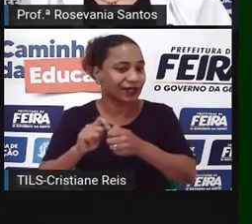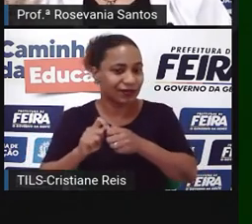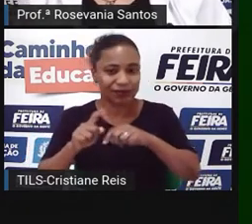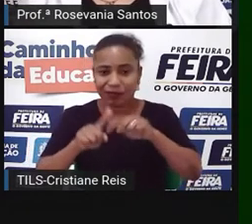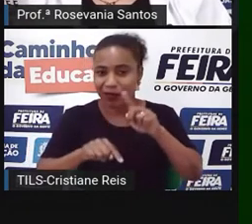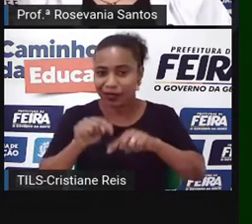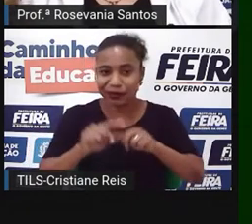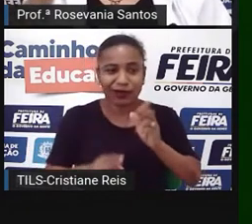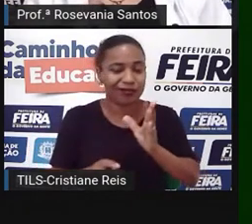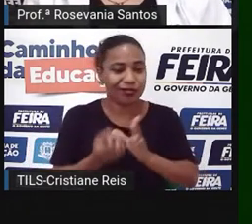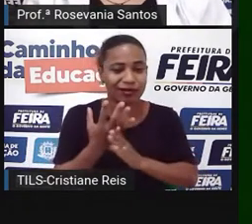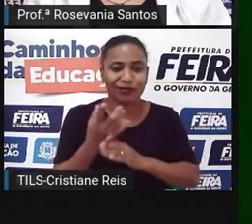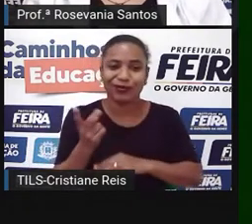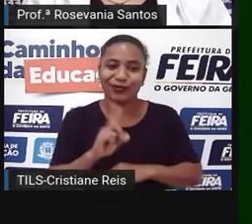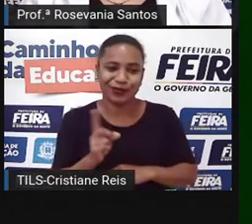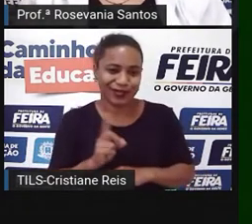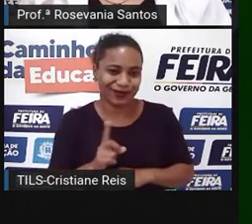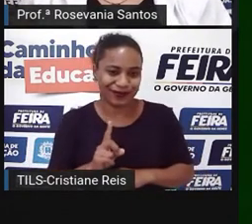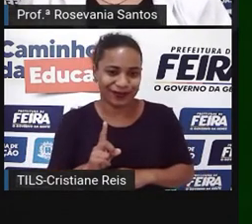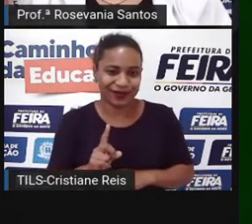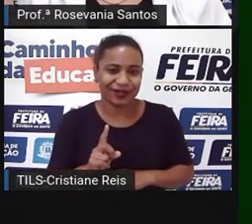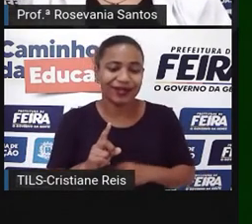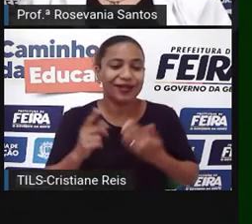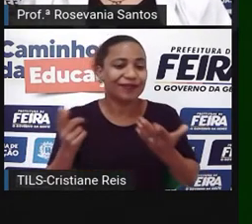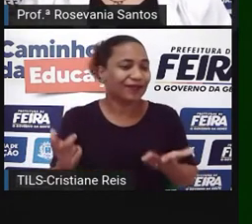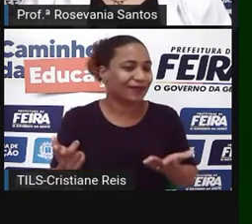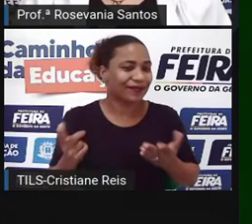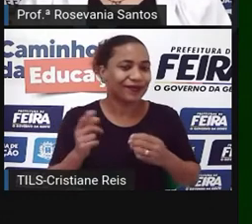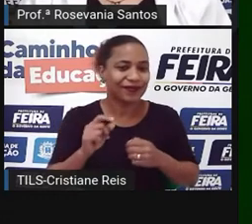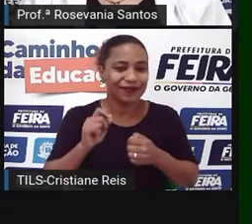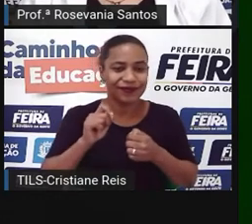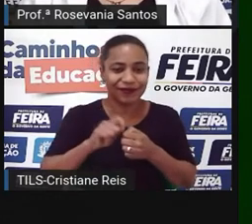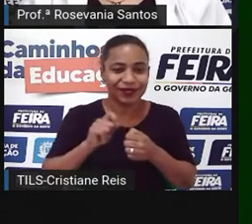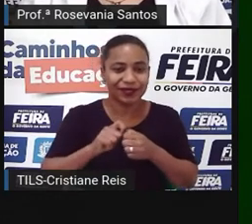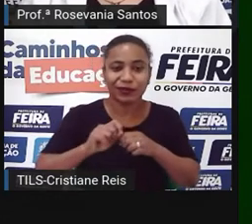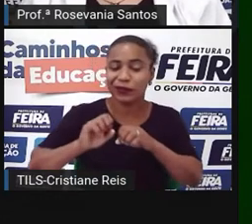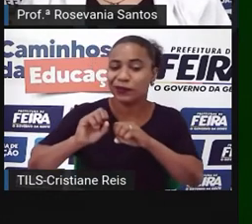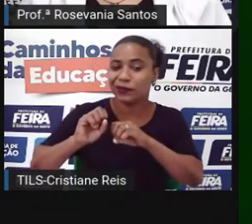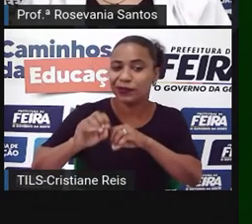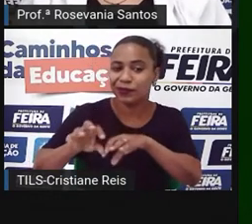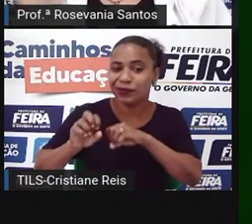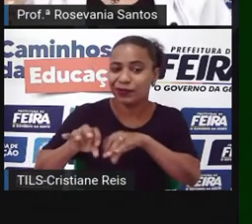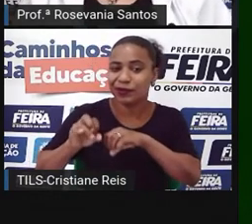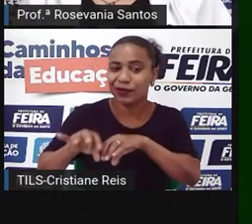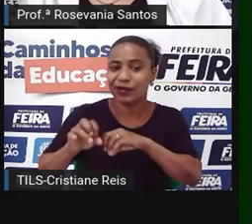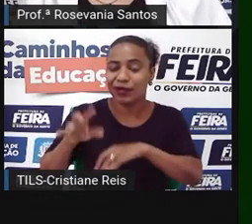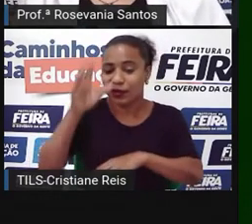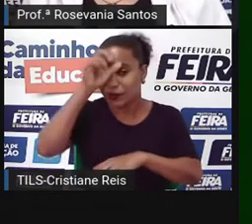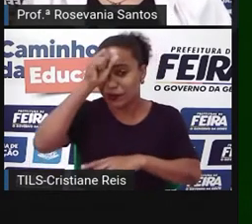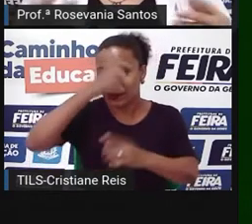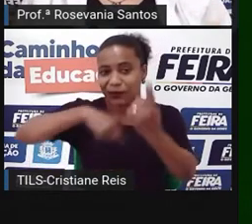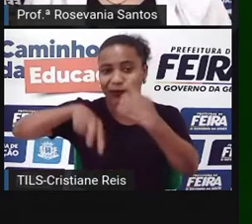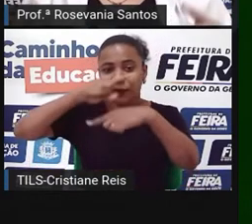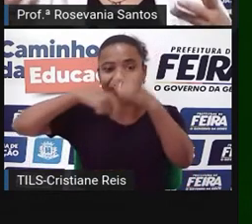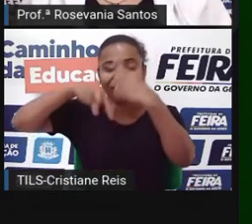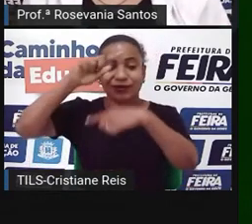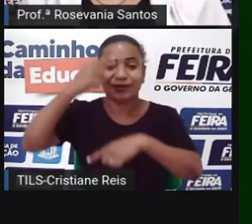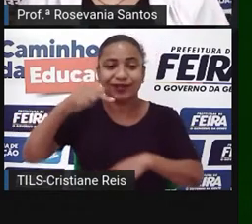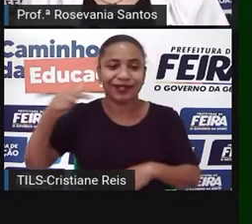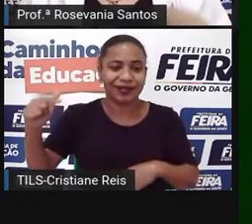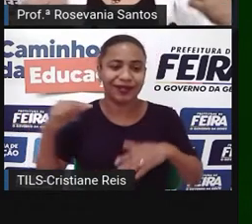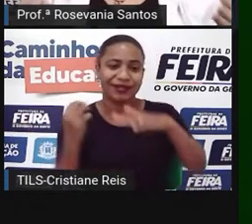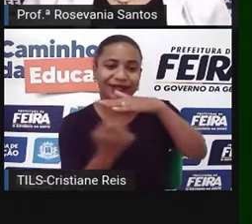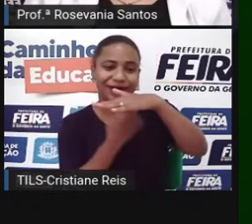Não, porque eles não fizeram esse investimento na educação. Eles vão oferecer o que essas empresas realmente estão